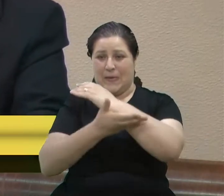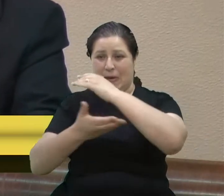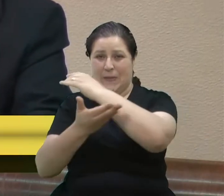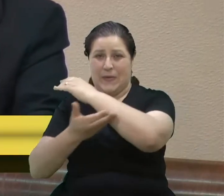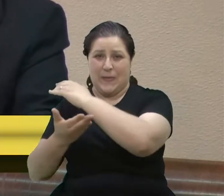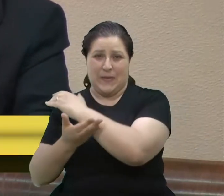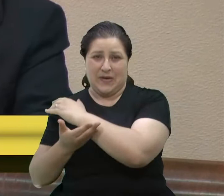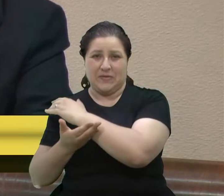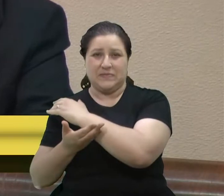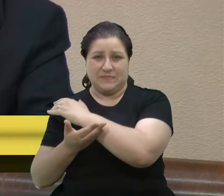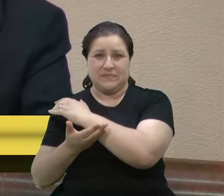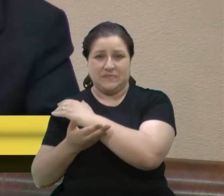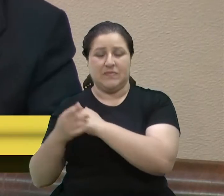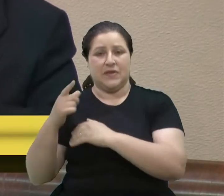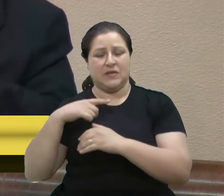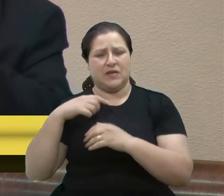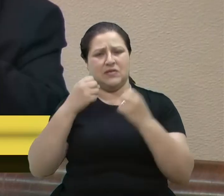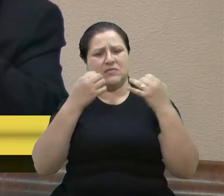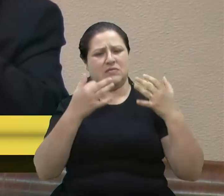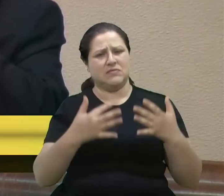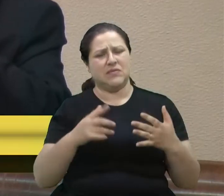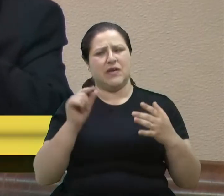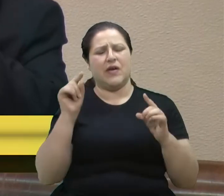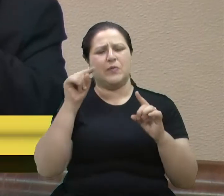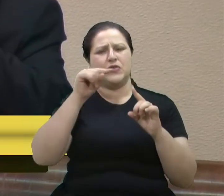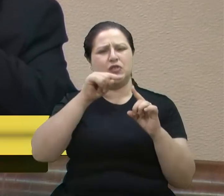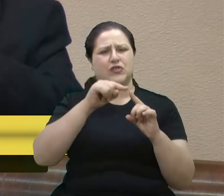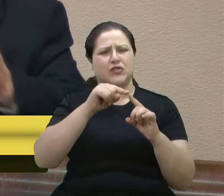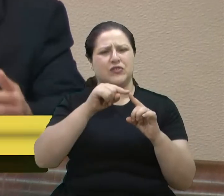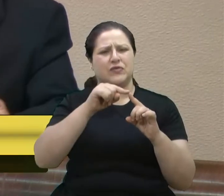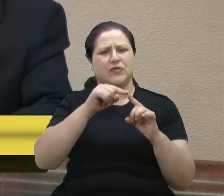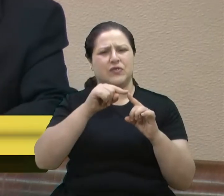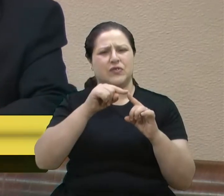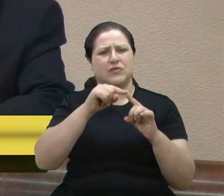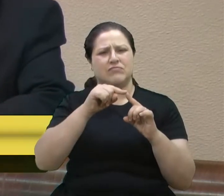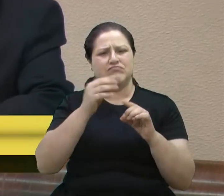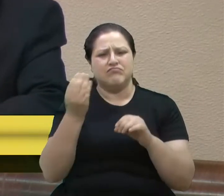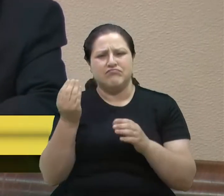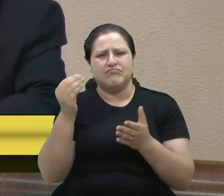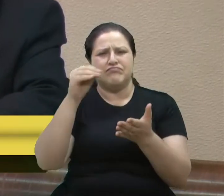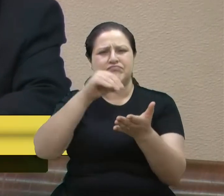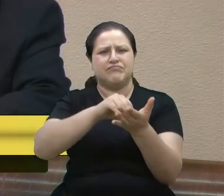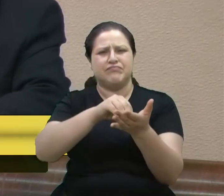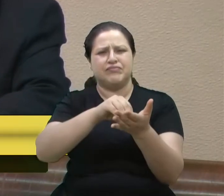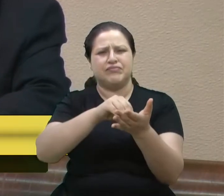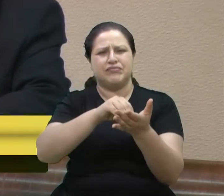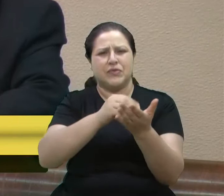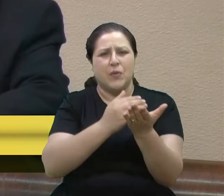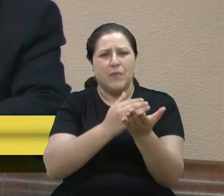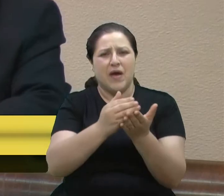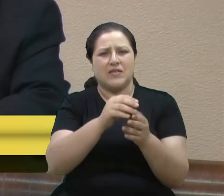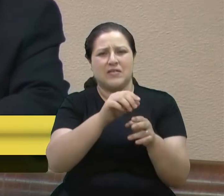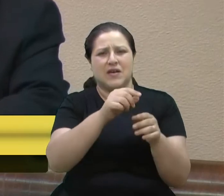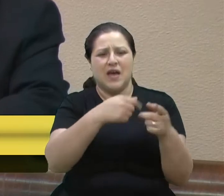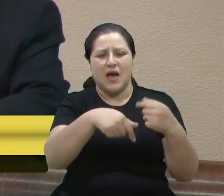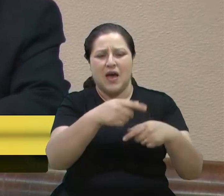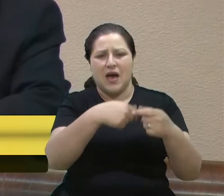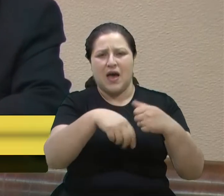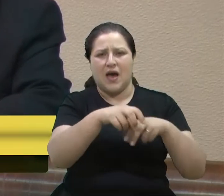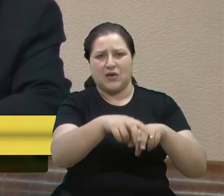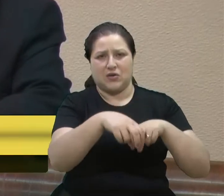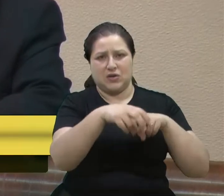implementar o agronegócio, mas, e se o desequilíbrio ambiental for tão grande a ponto